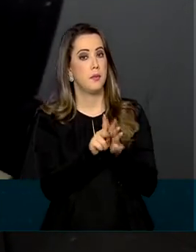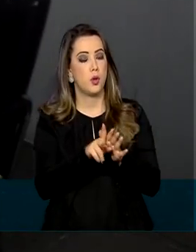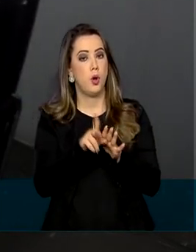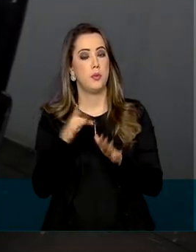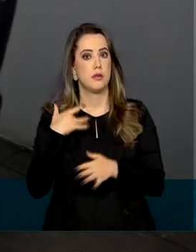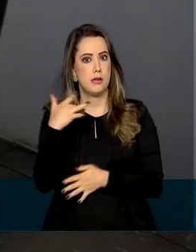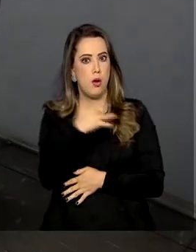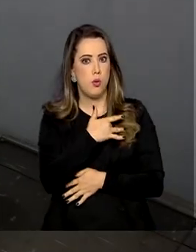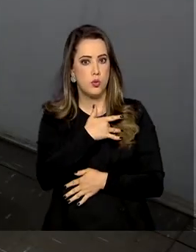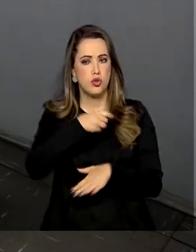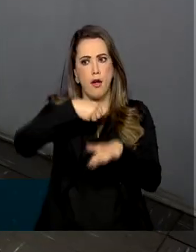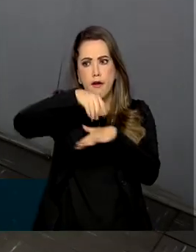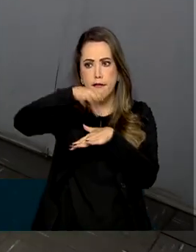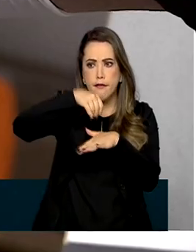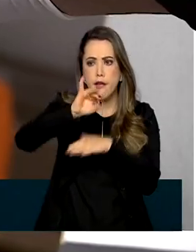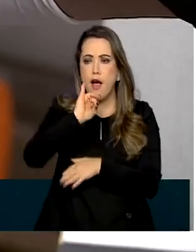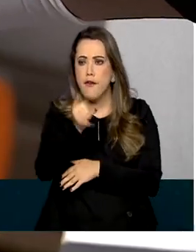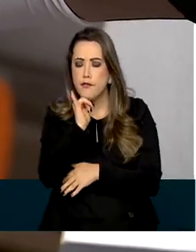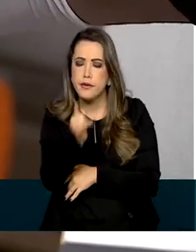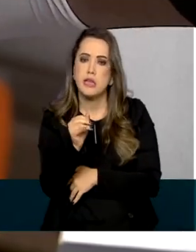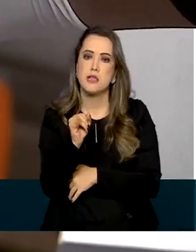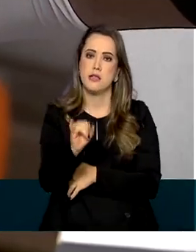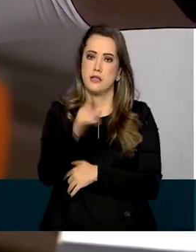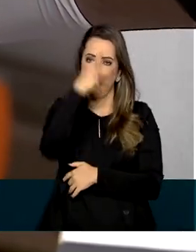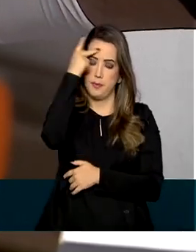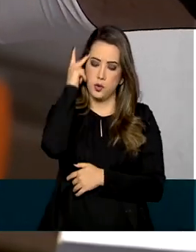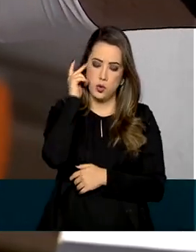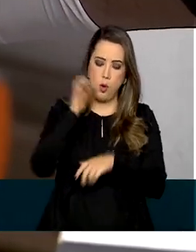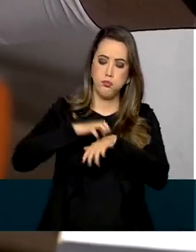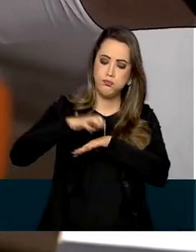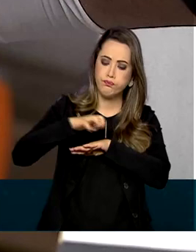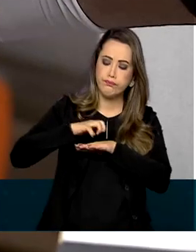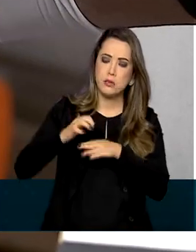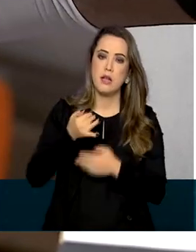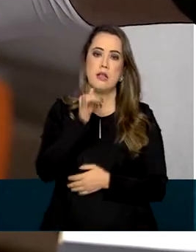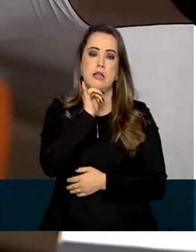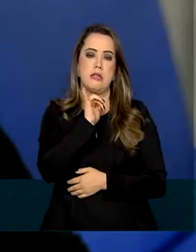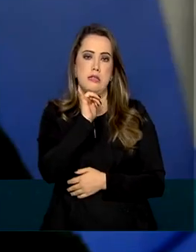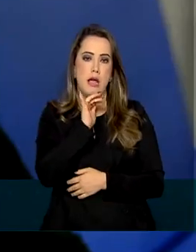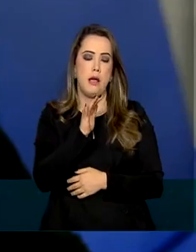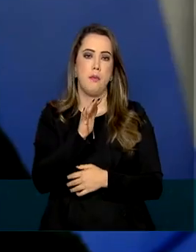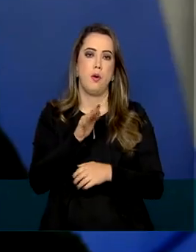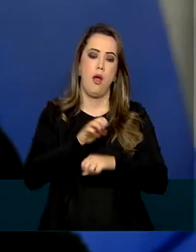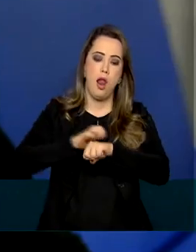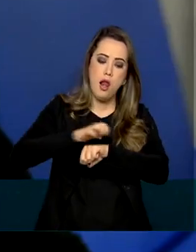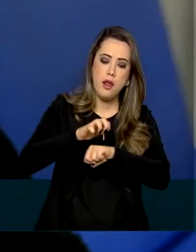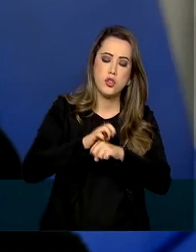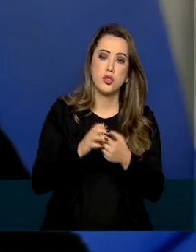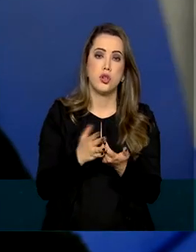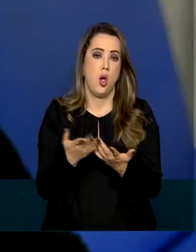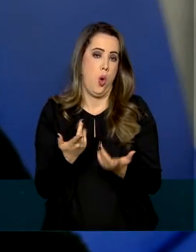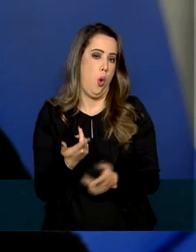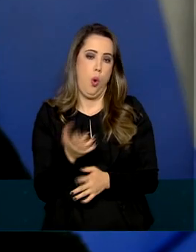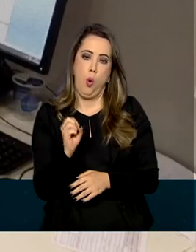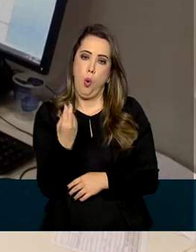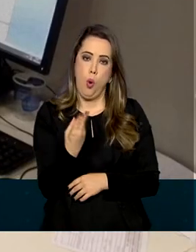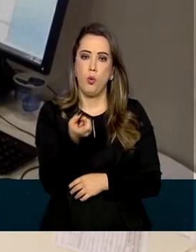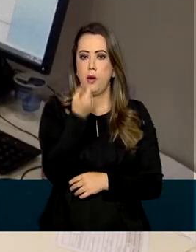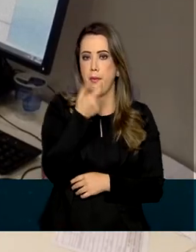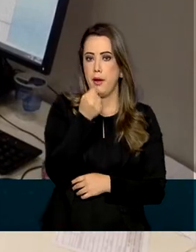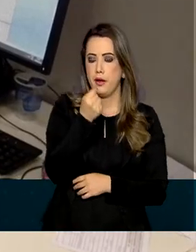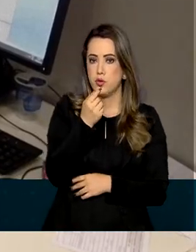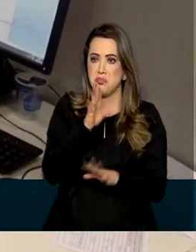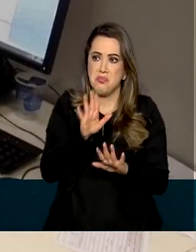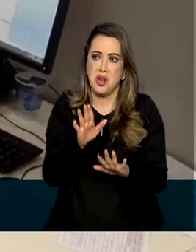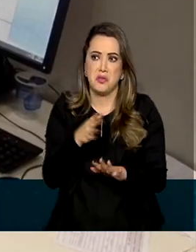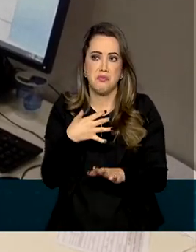notificações sobre possíveis reações, como, por exemplo, reações alérgicas e ineficácia terapêutica. O